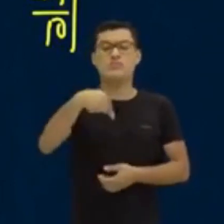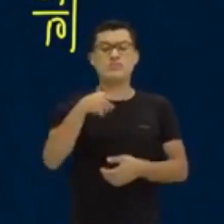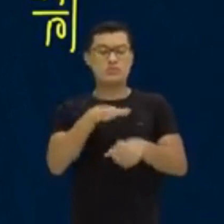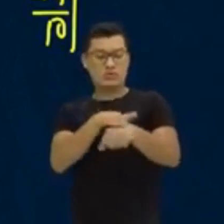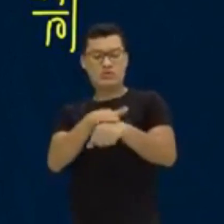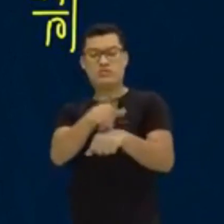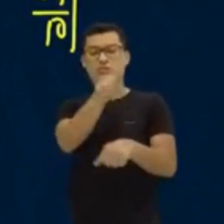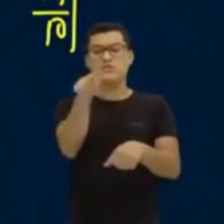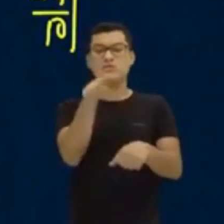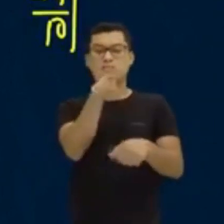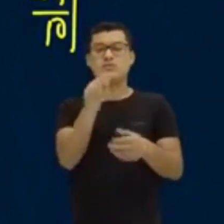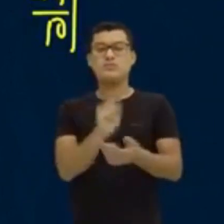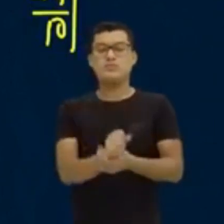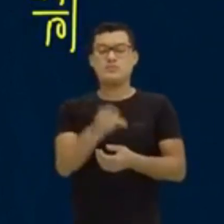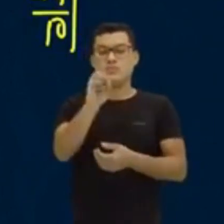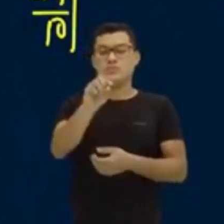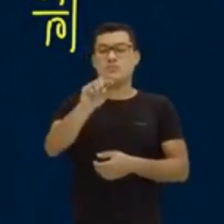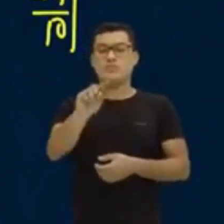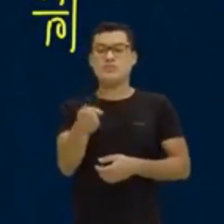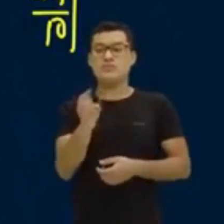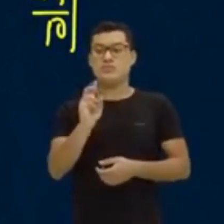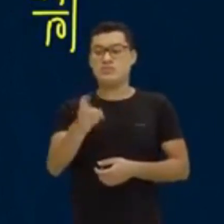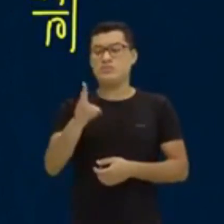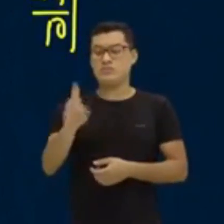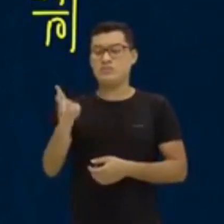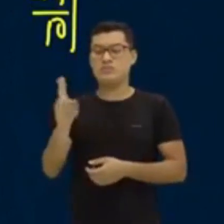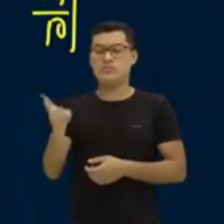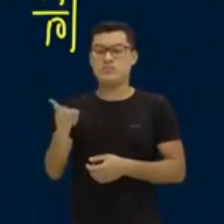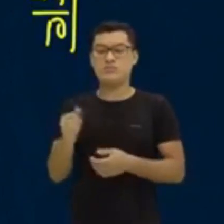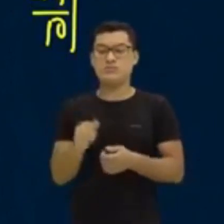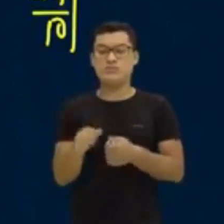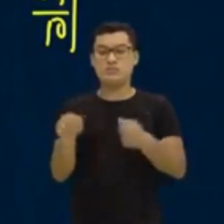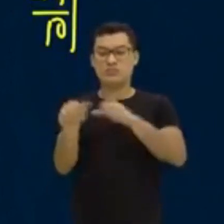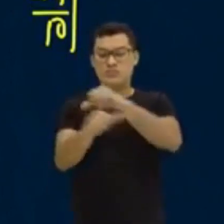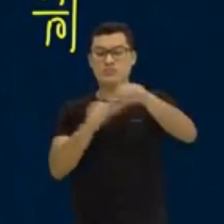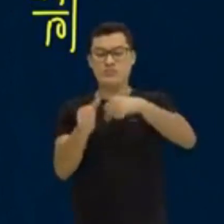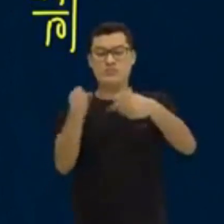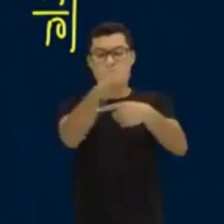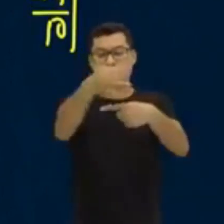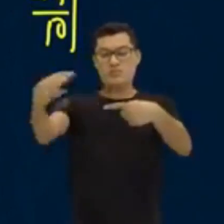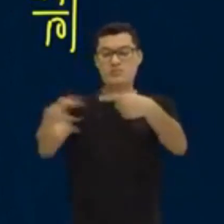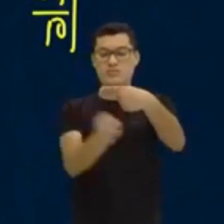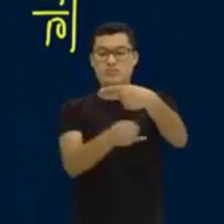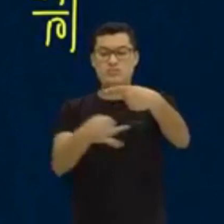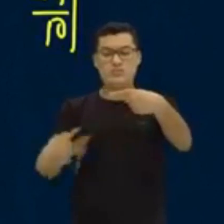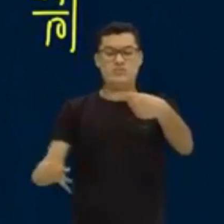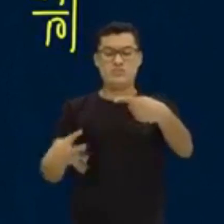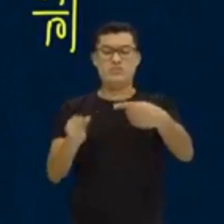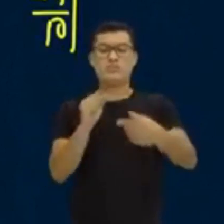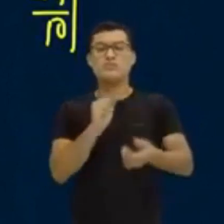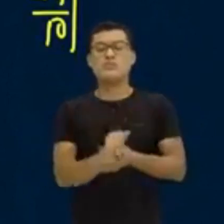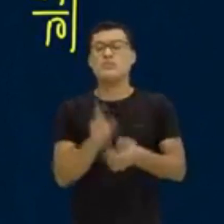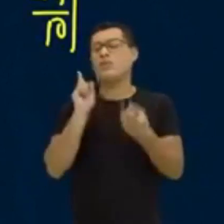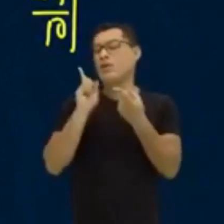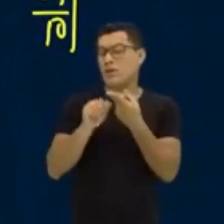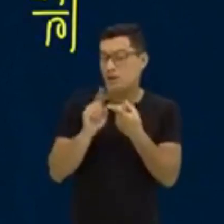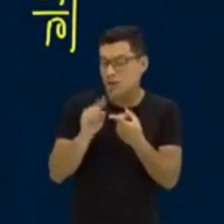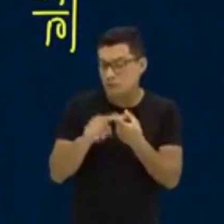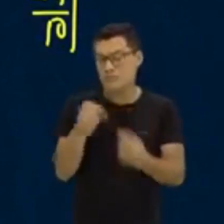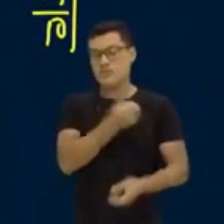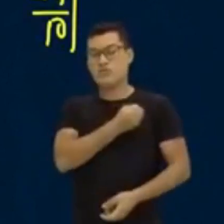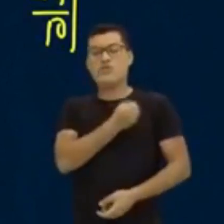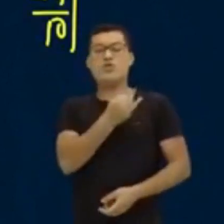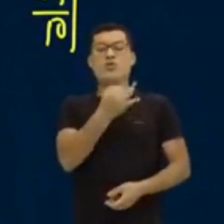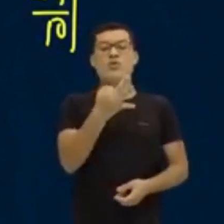vocês. Essa dízima, ela estava no formato de uma fração. E se ela estava no formato de uma fração, ela também é um número